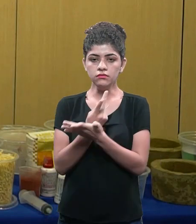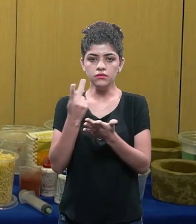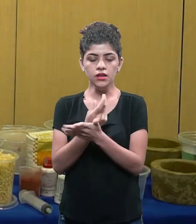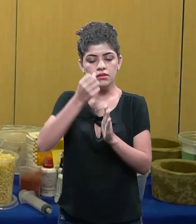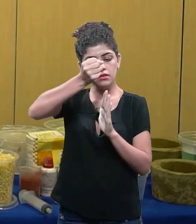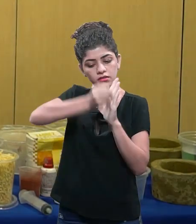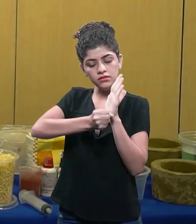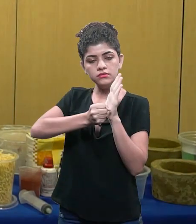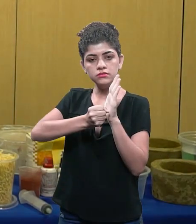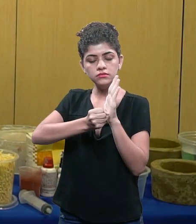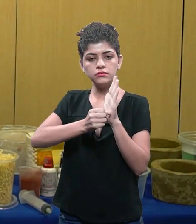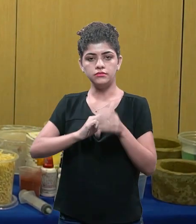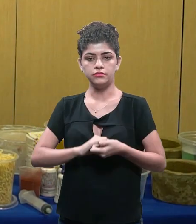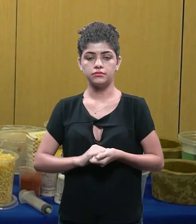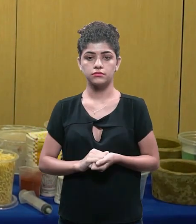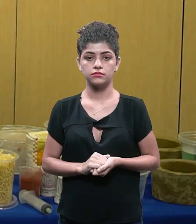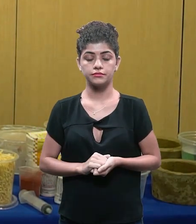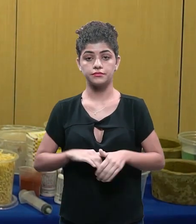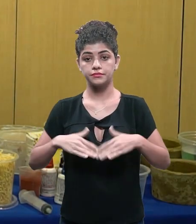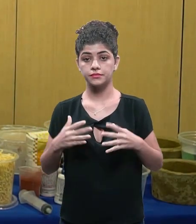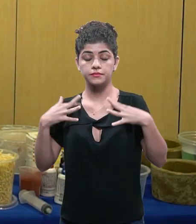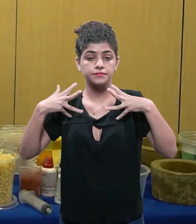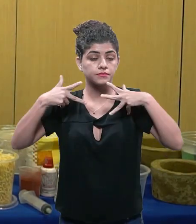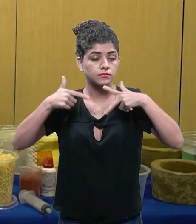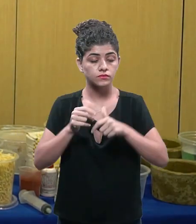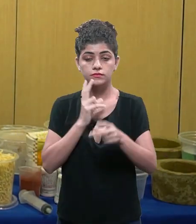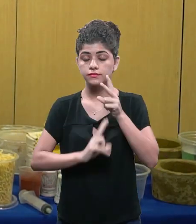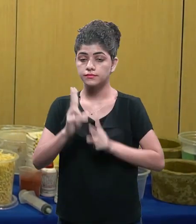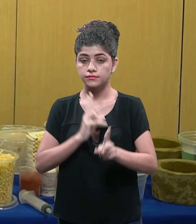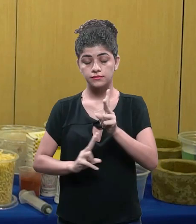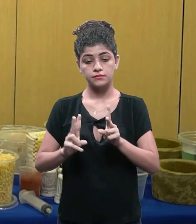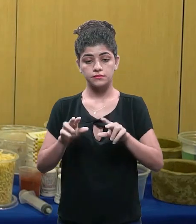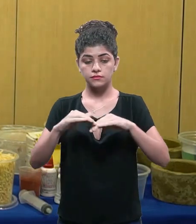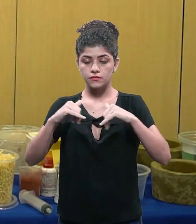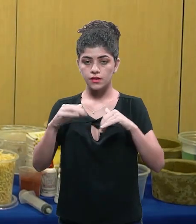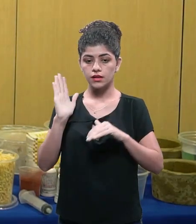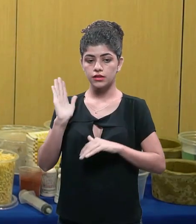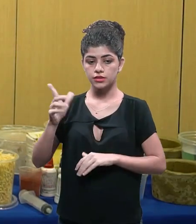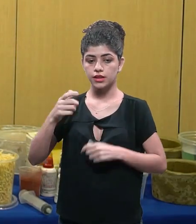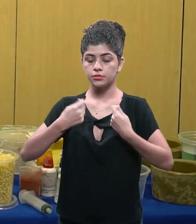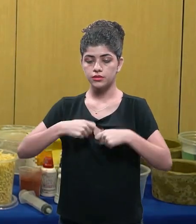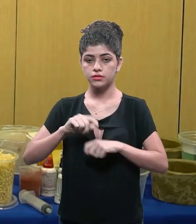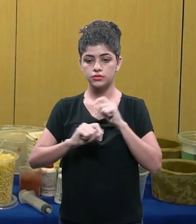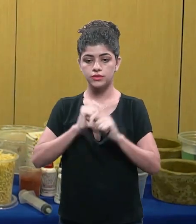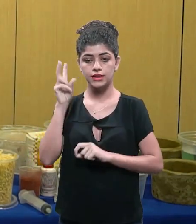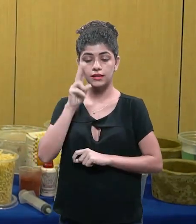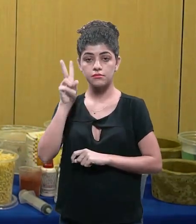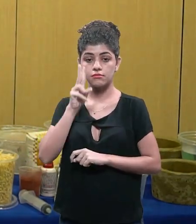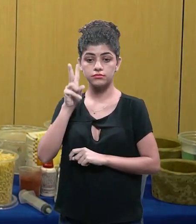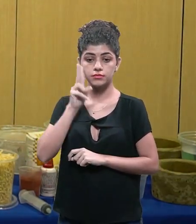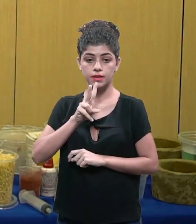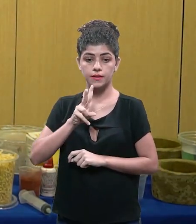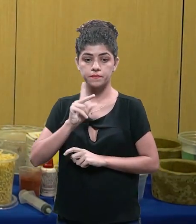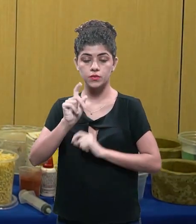bem mas o erro foi eu ter empurrado muito a minha base então todas as formas que eu tenho aqui que eu já separei eu